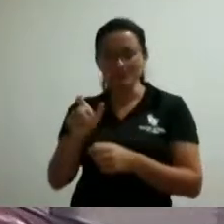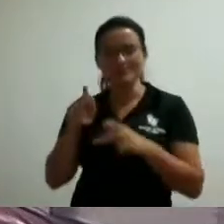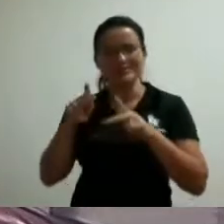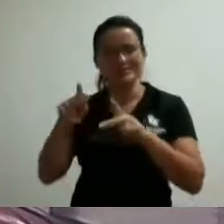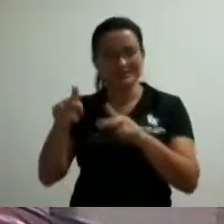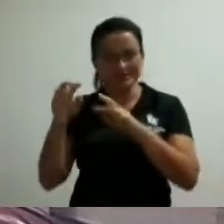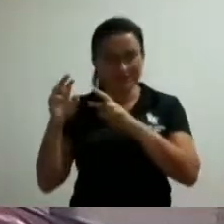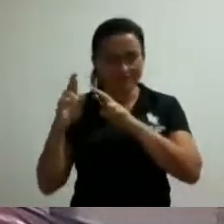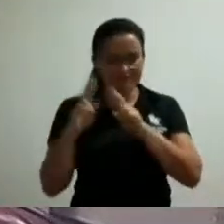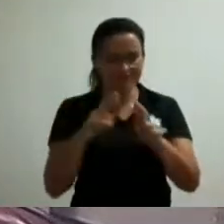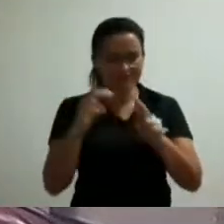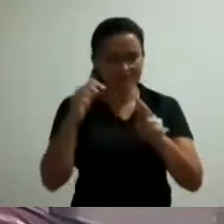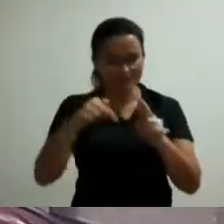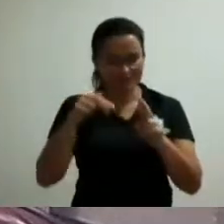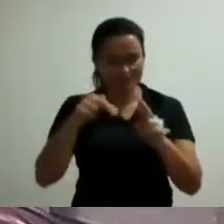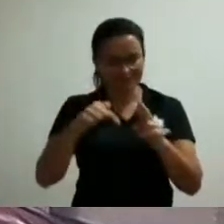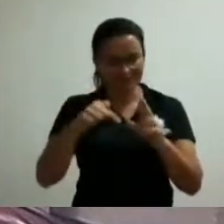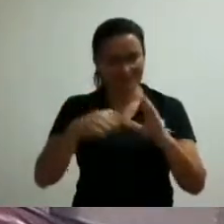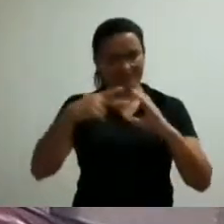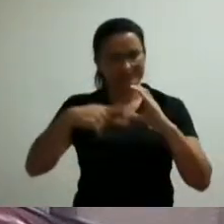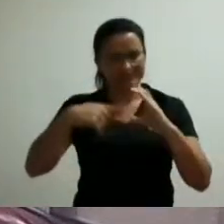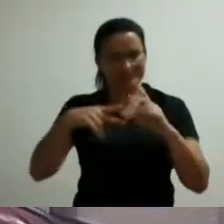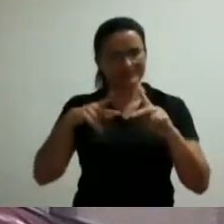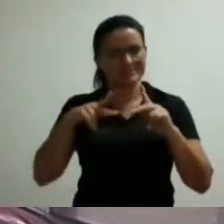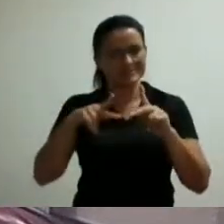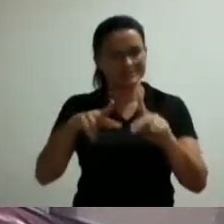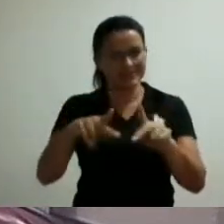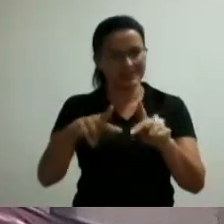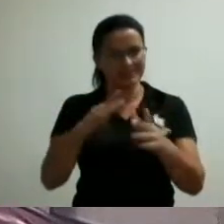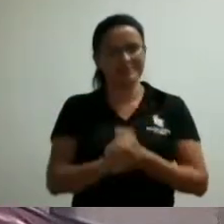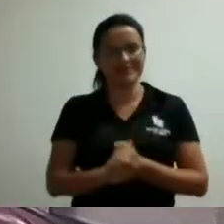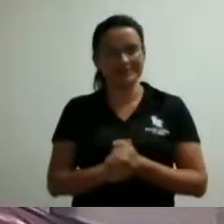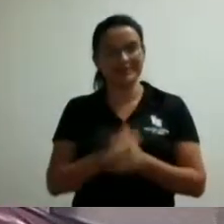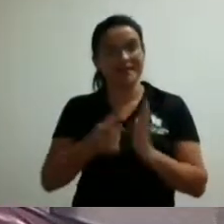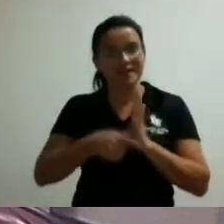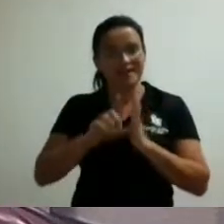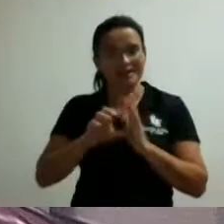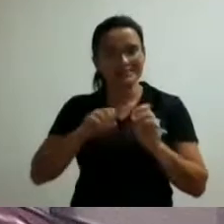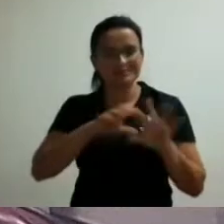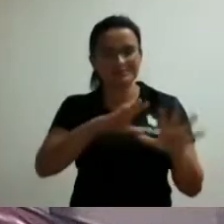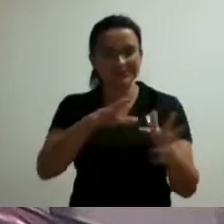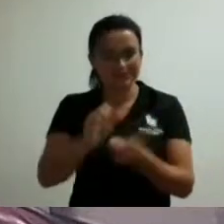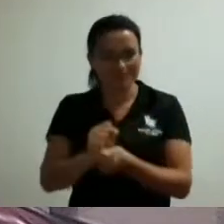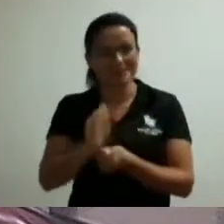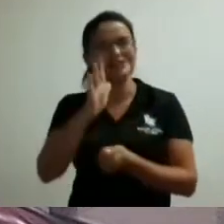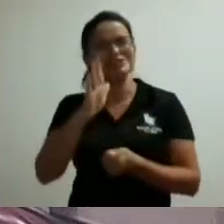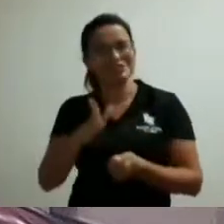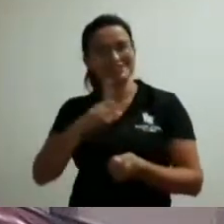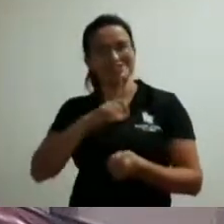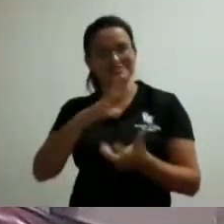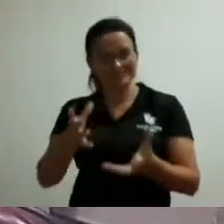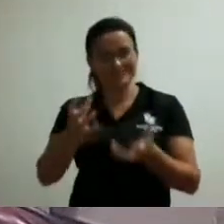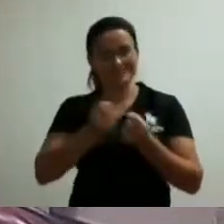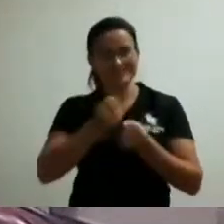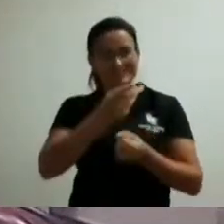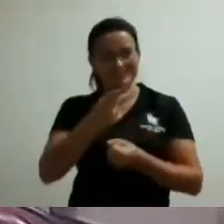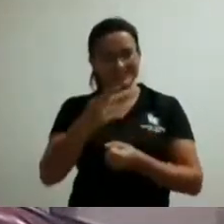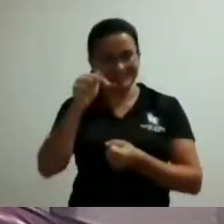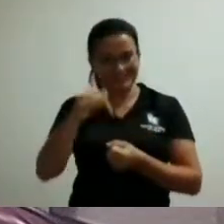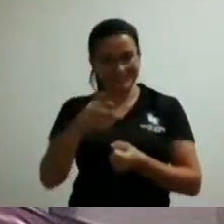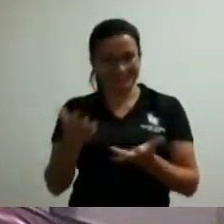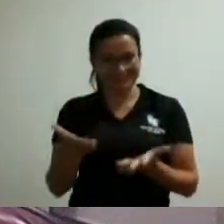diversas vezes fora ainda da pandemia tivemos a oportunidade de recebê-lo sempre aqui temos essa responsabilidade a